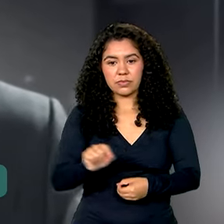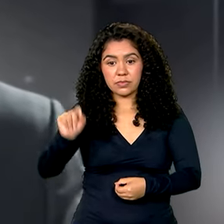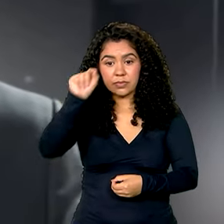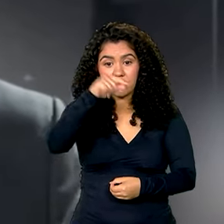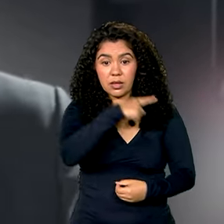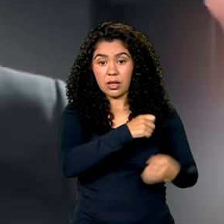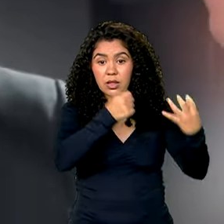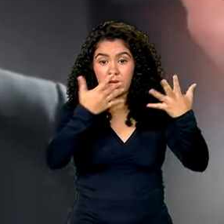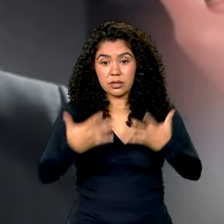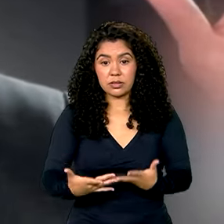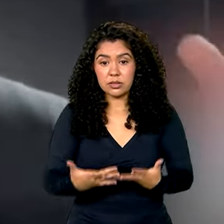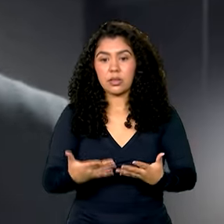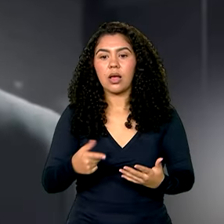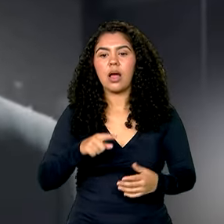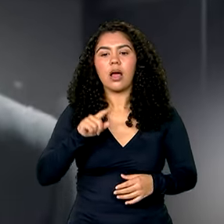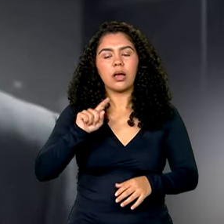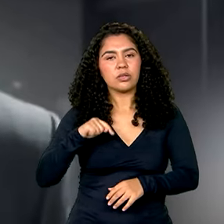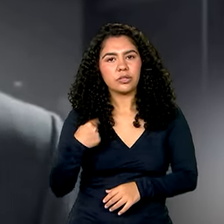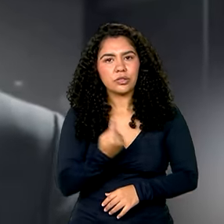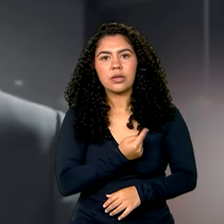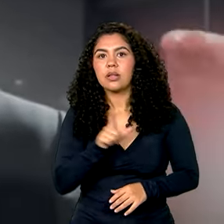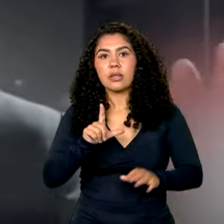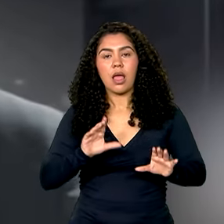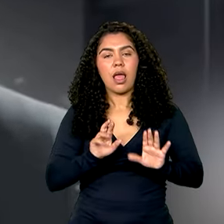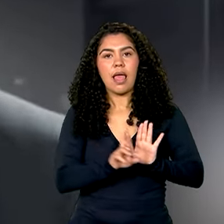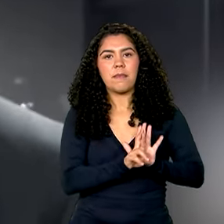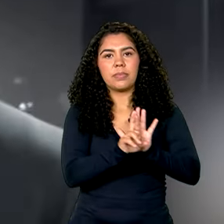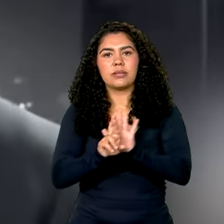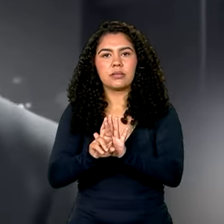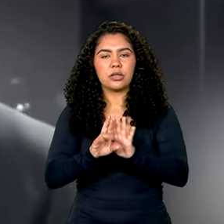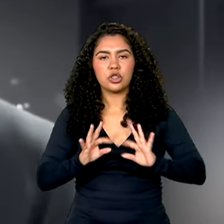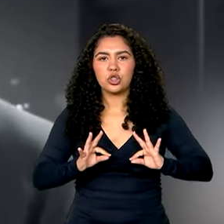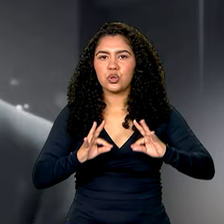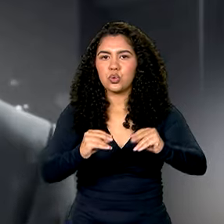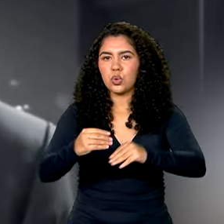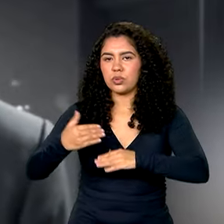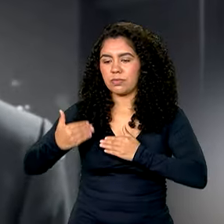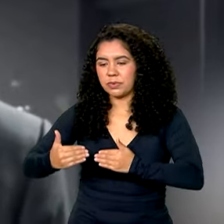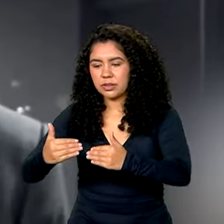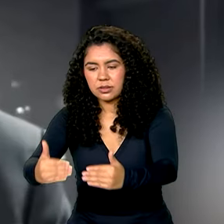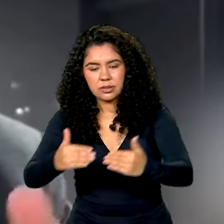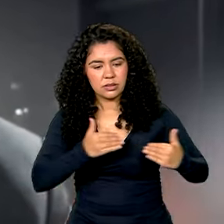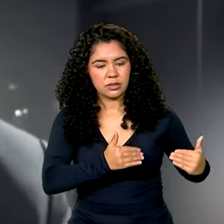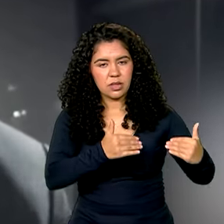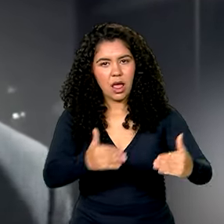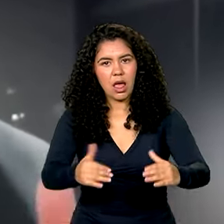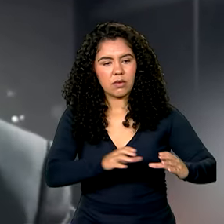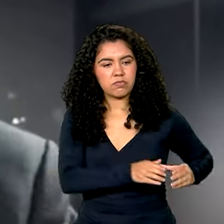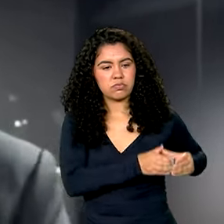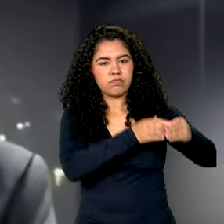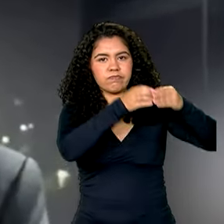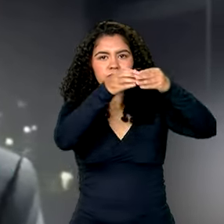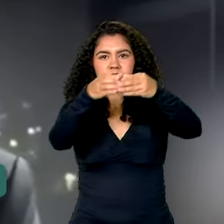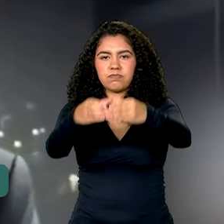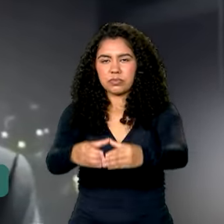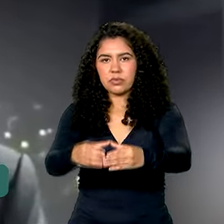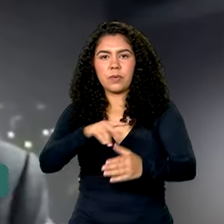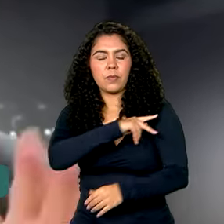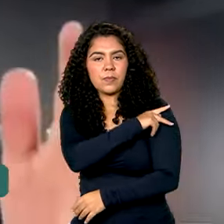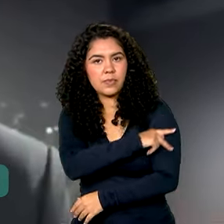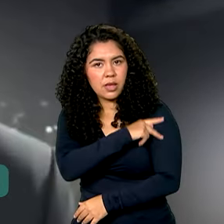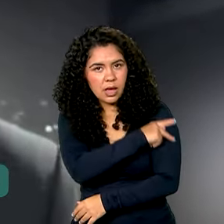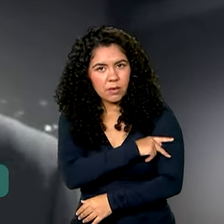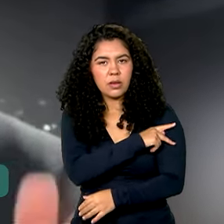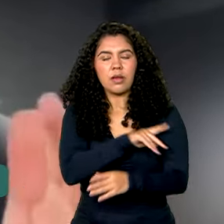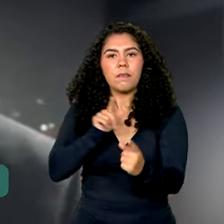momento onde a leva todos os ministérios, as empresas públicas do governo federal para estar junto com as equipes do governo do estado